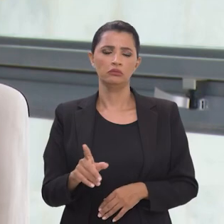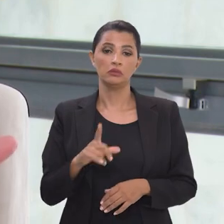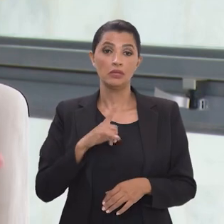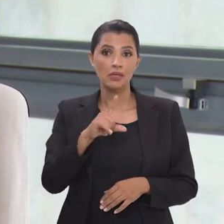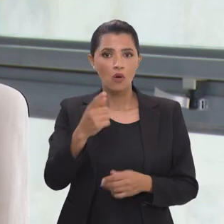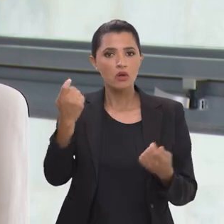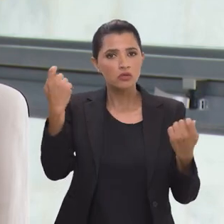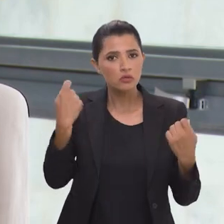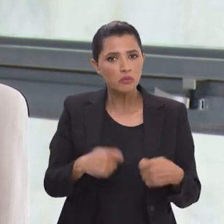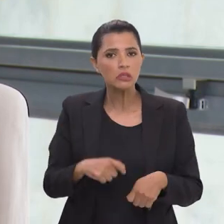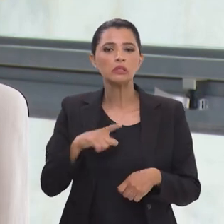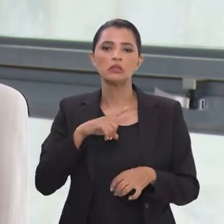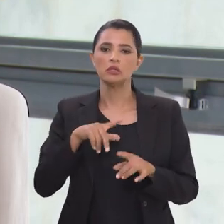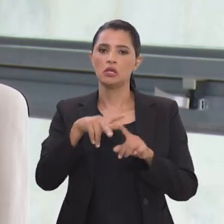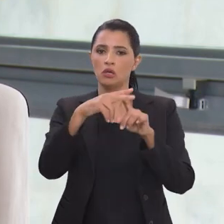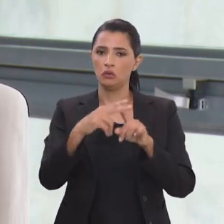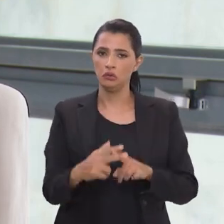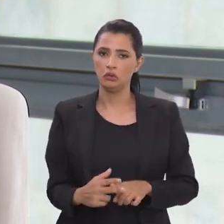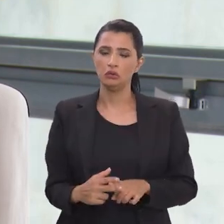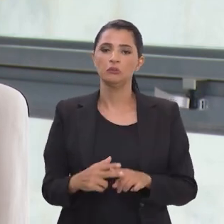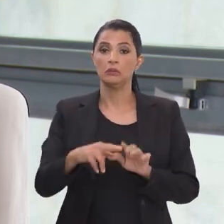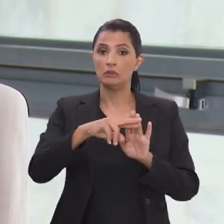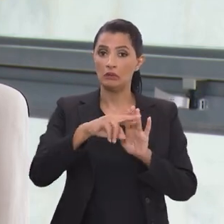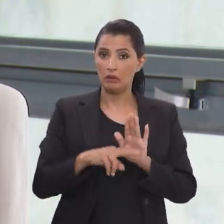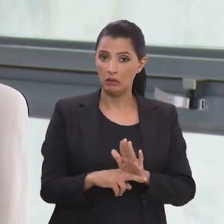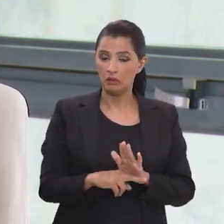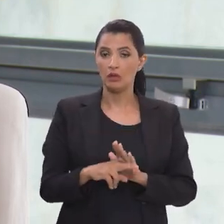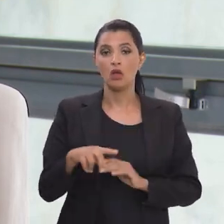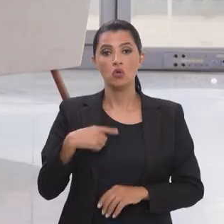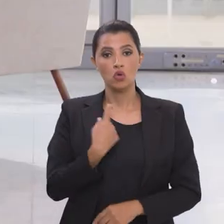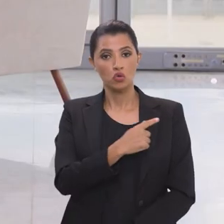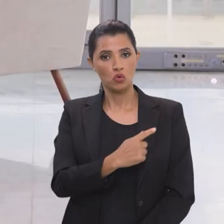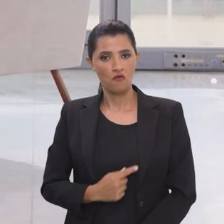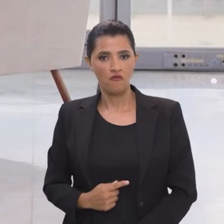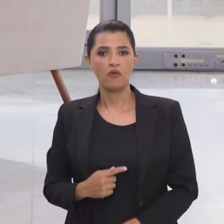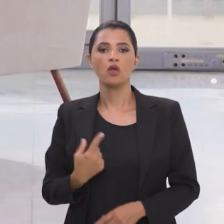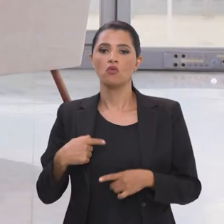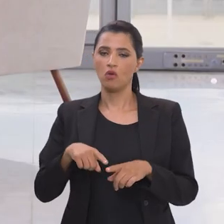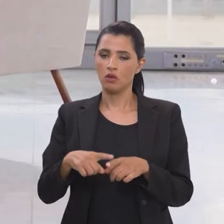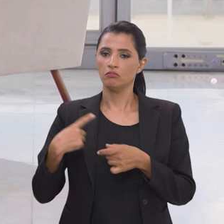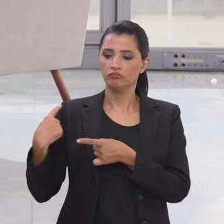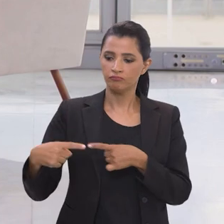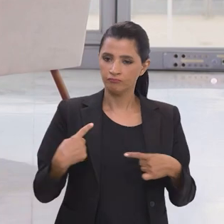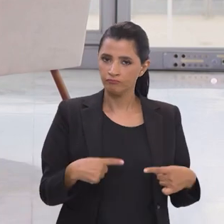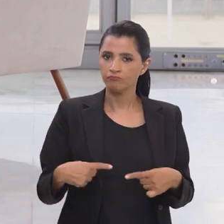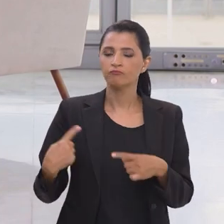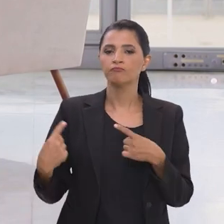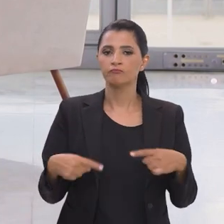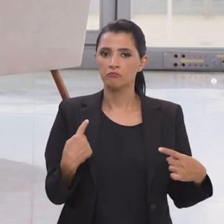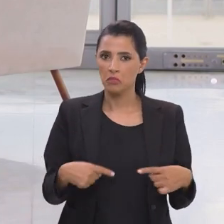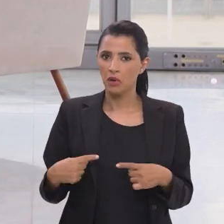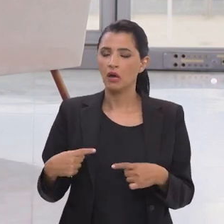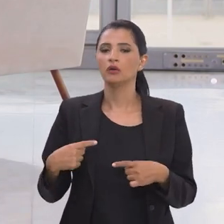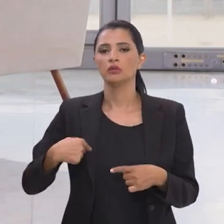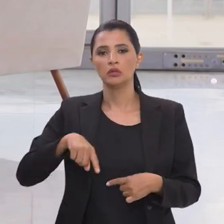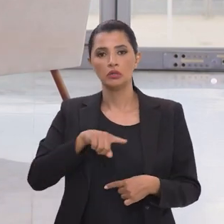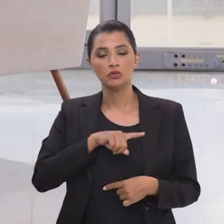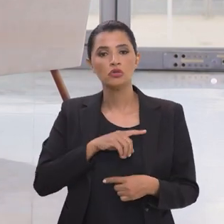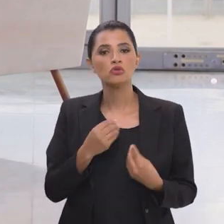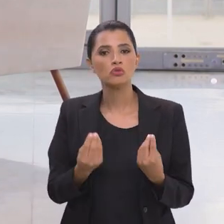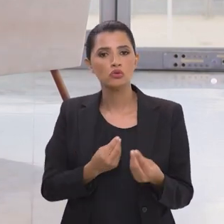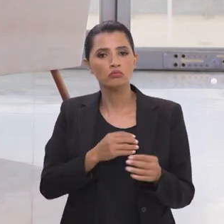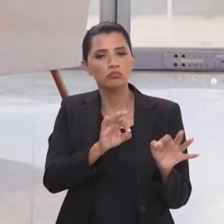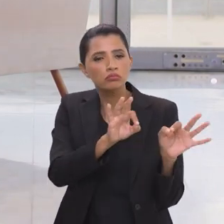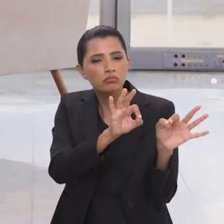claro que não então essa simetria tem que ser enfrentada e o nosso governo é parceiro desse debate nós